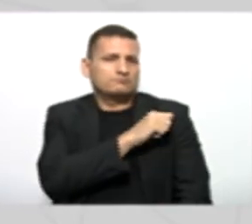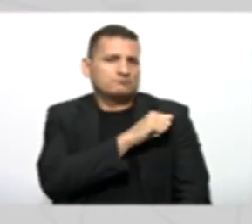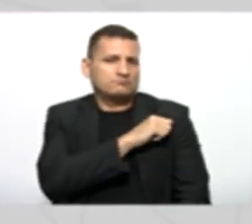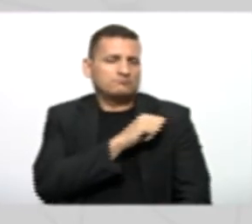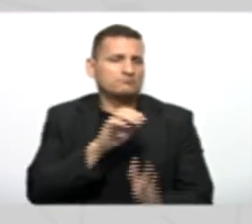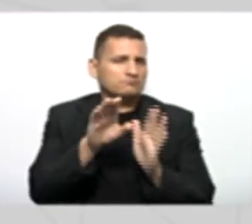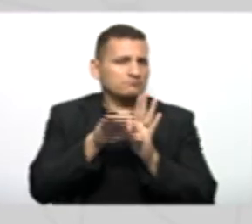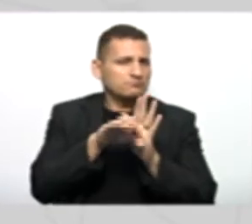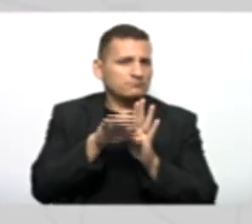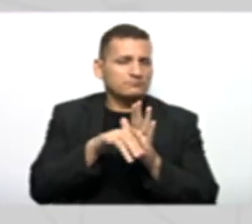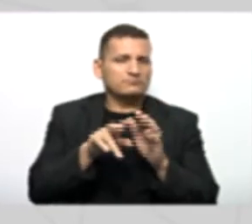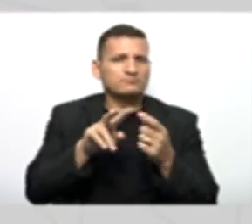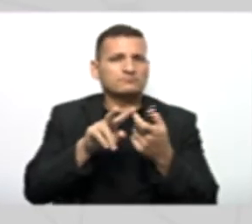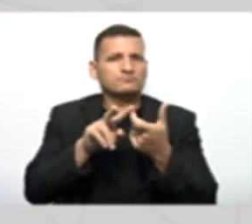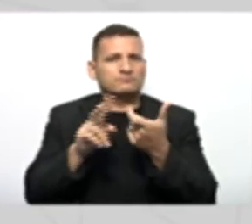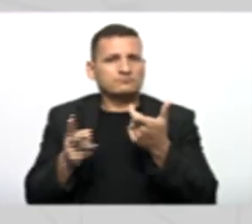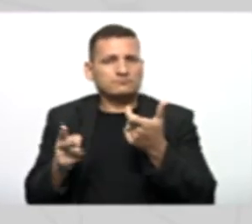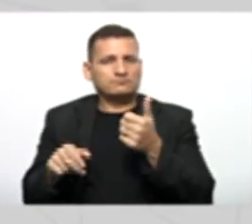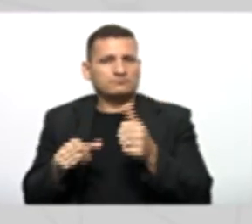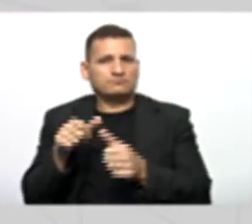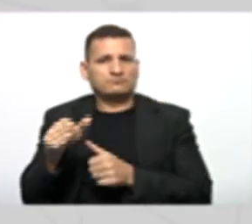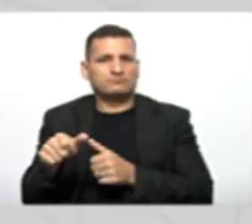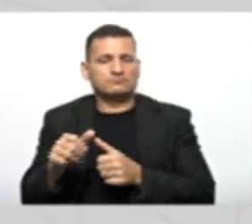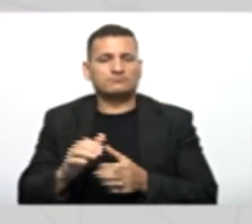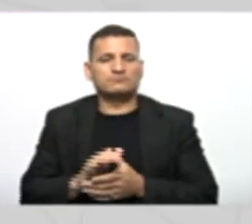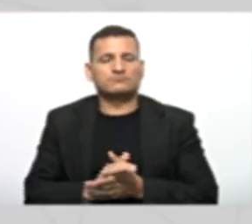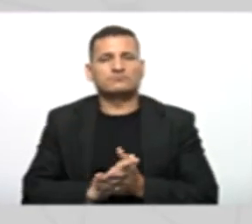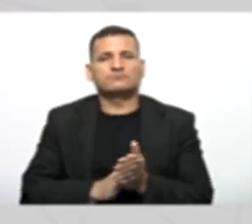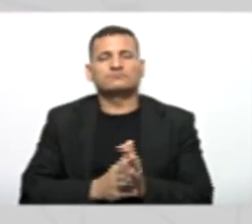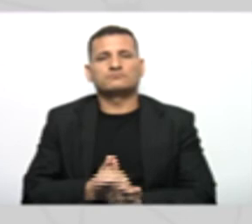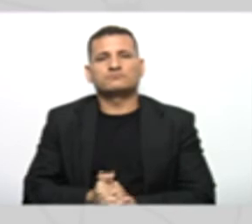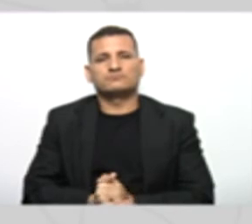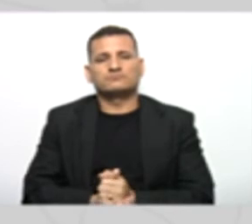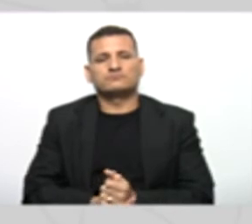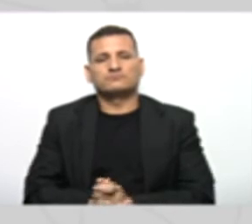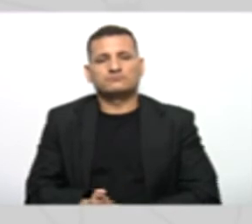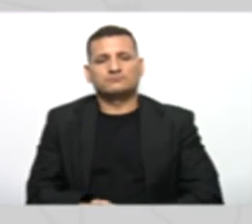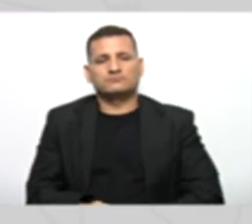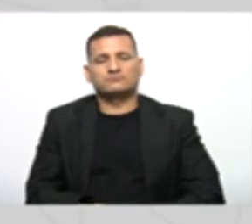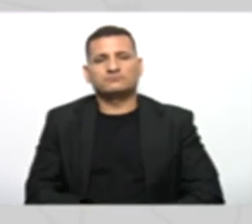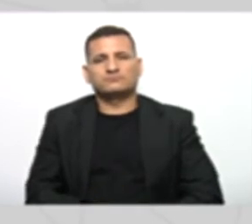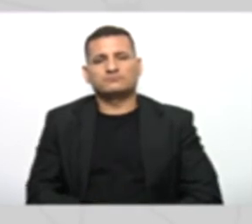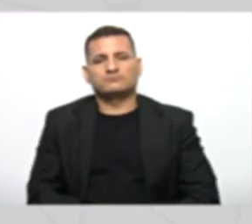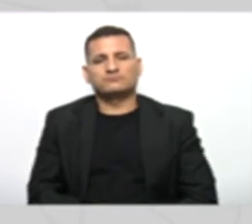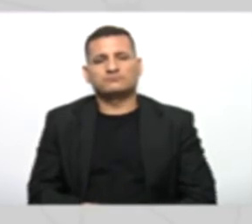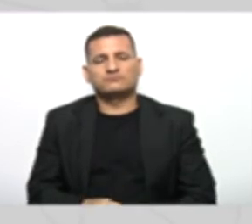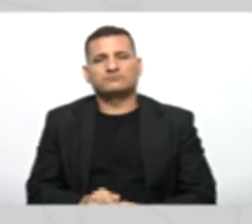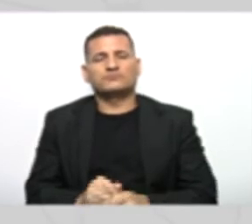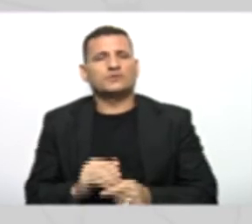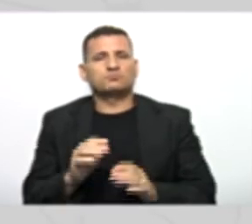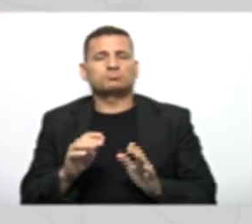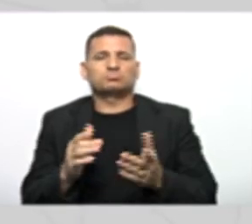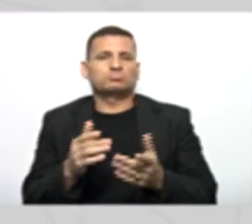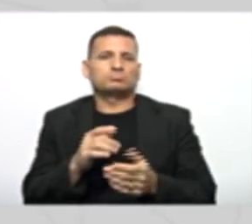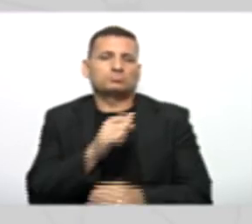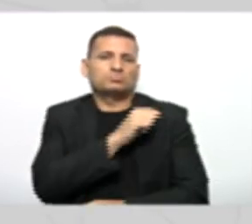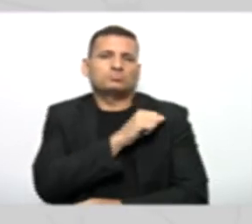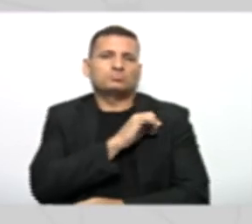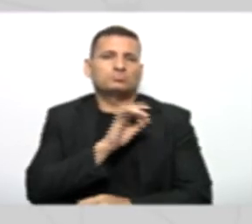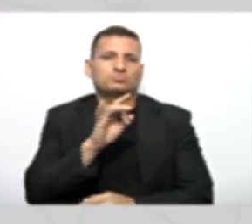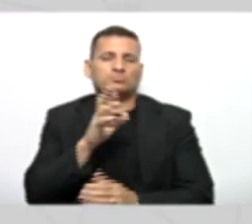esse conceito De polimorfismo? O pessoal Tem Só continuando Nos mandando Algumas respostas Inclusive De